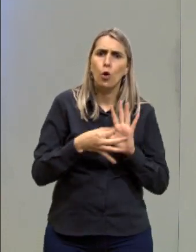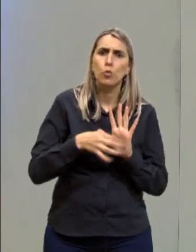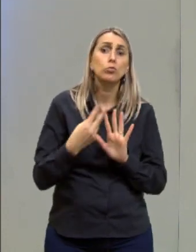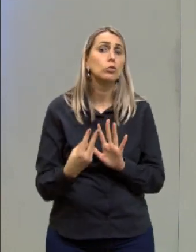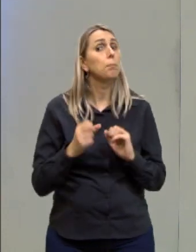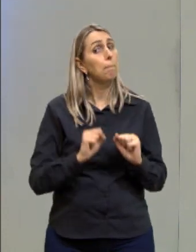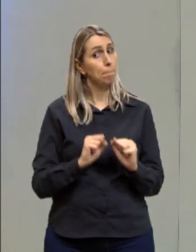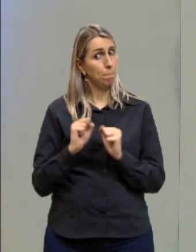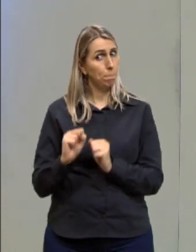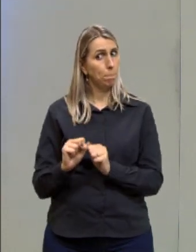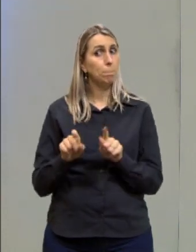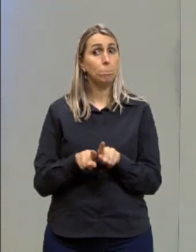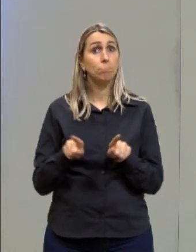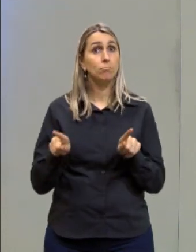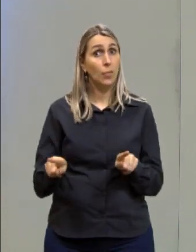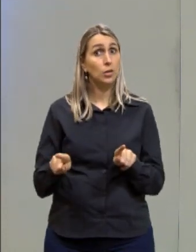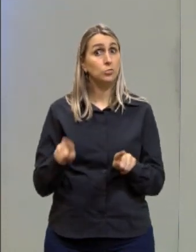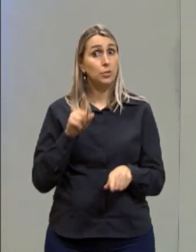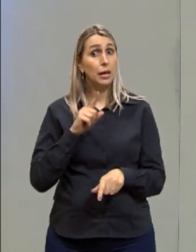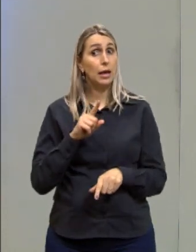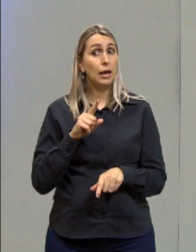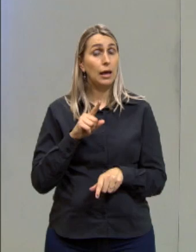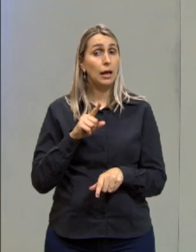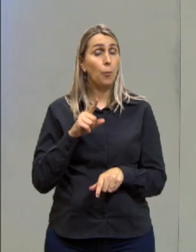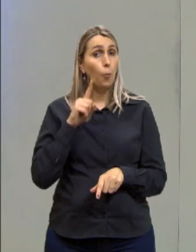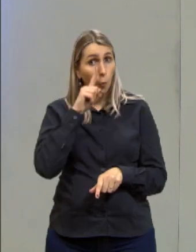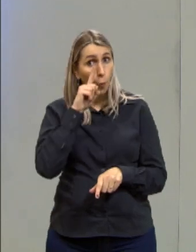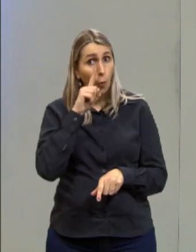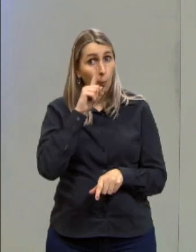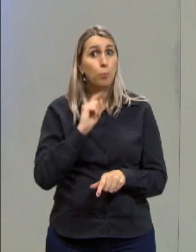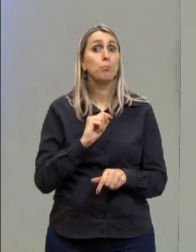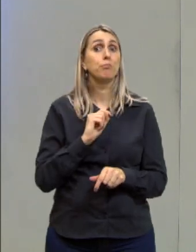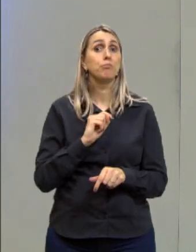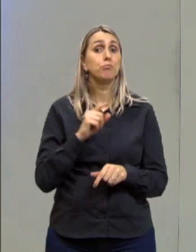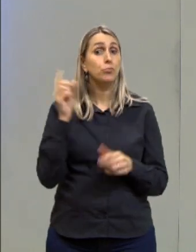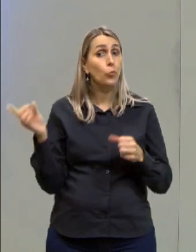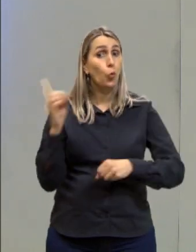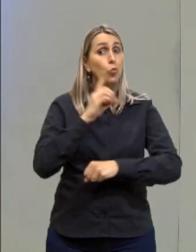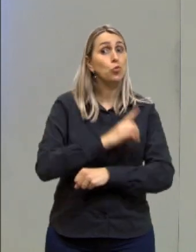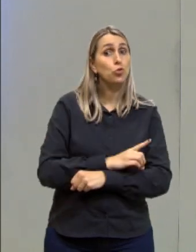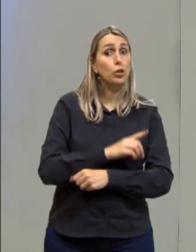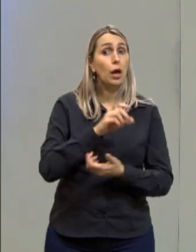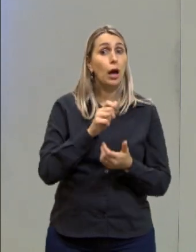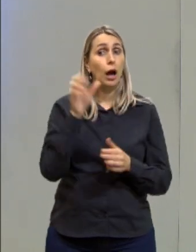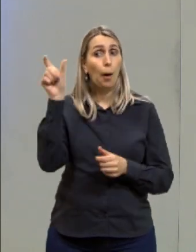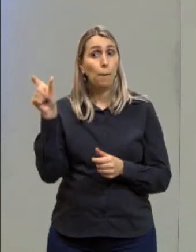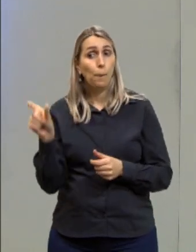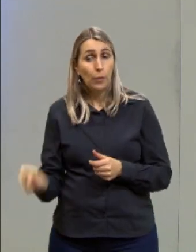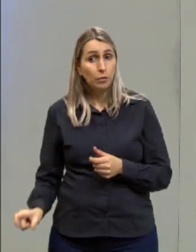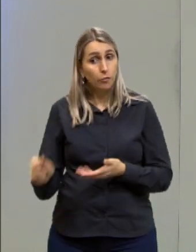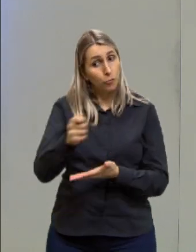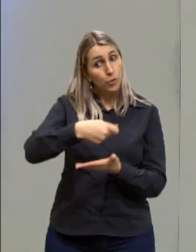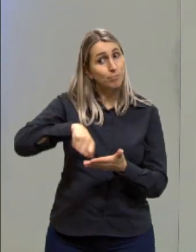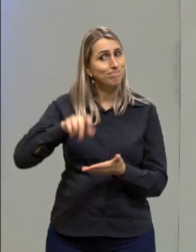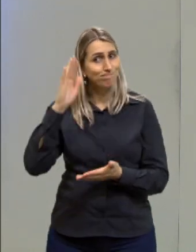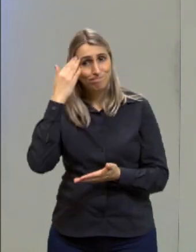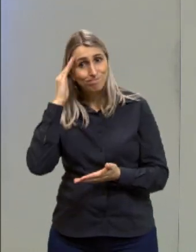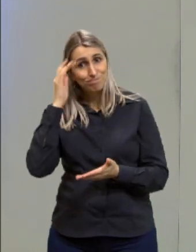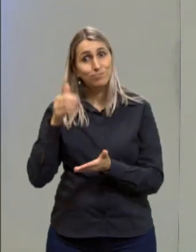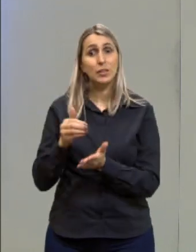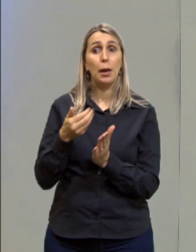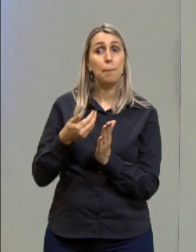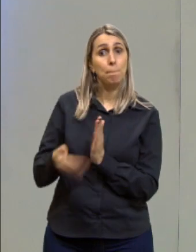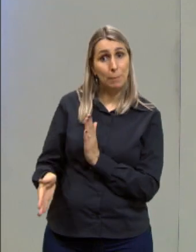Pode, mas tu corre o risco de, no dia, quem vai corrigir a tua redação não entender dessa forma e te